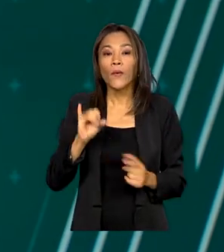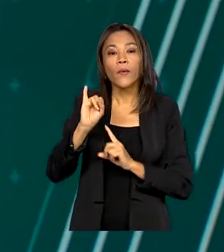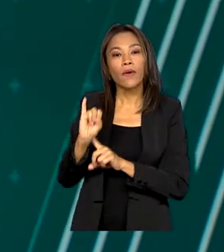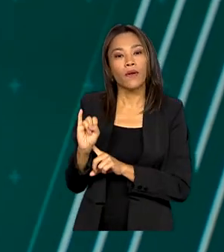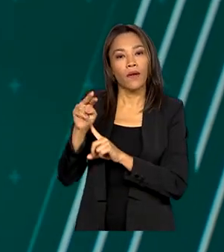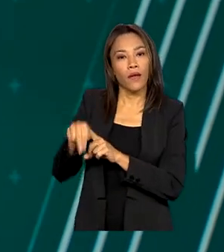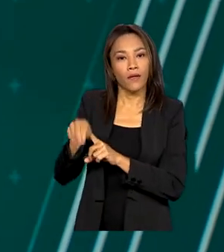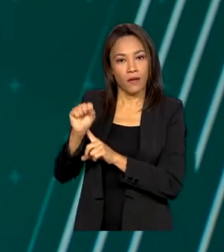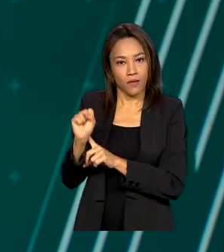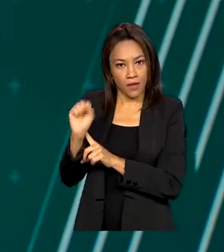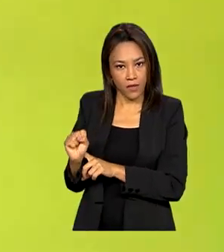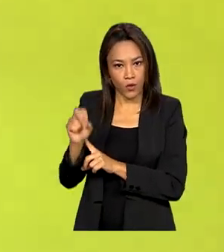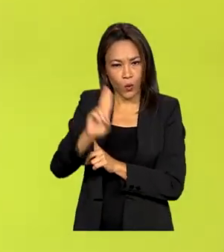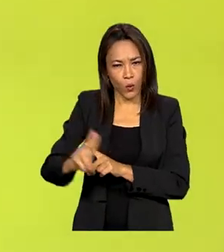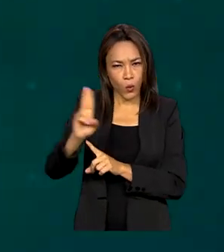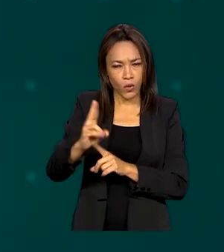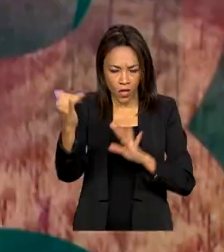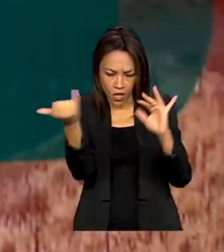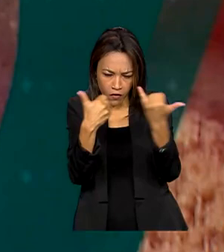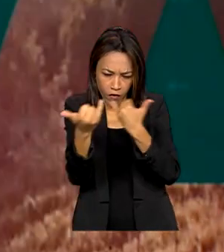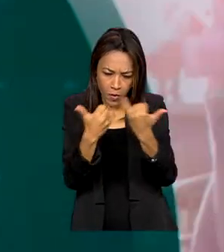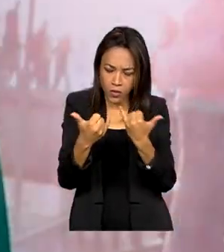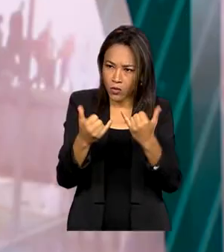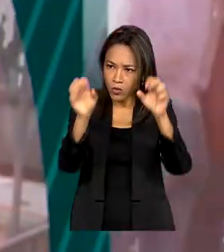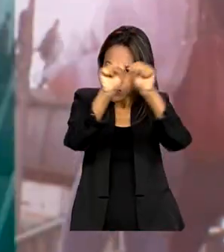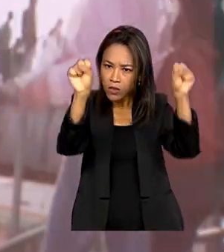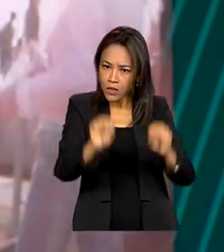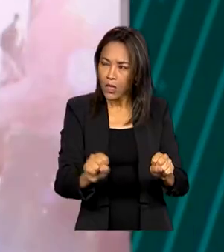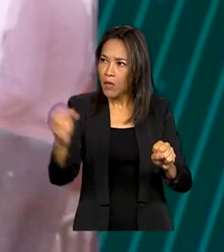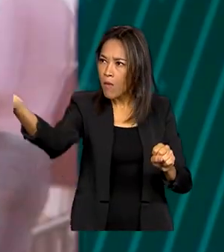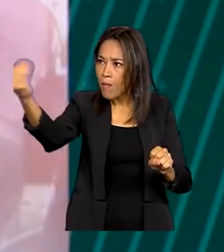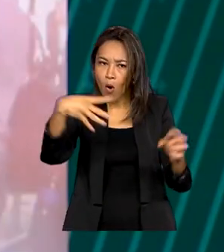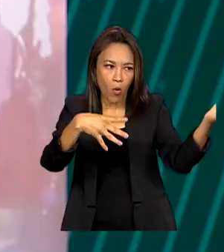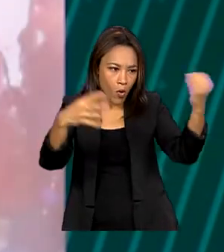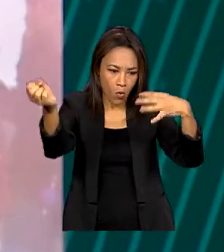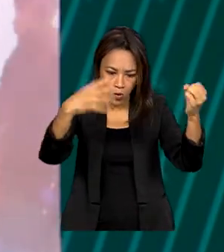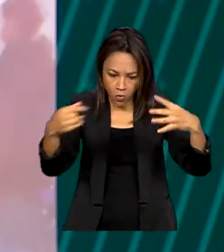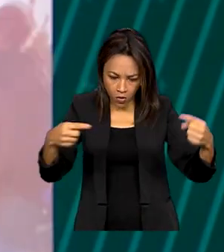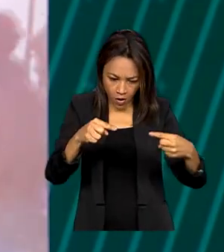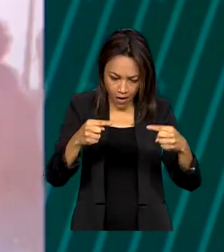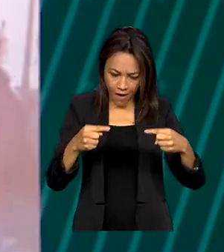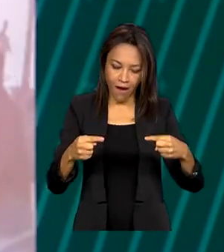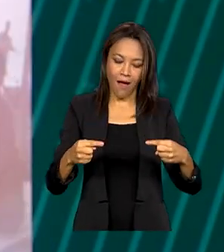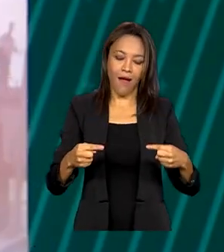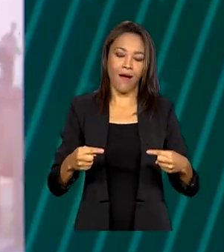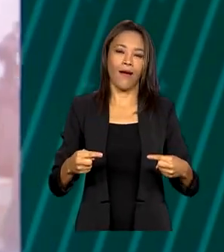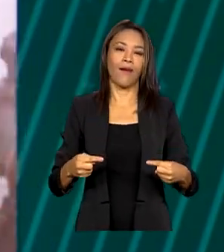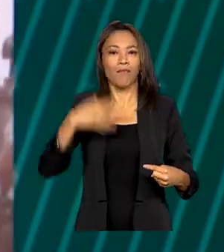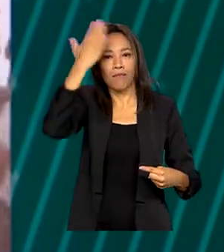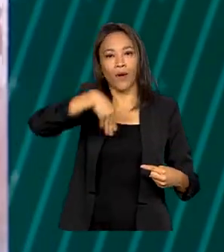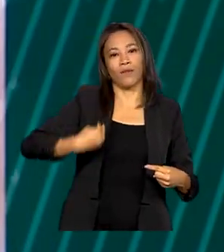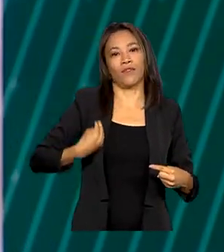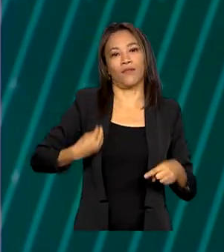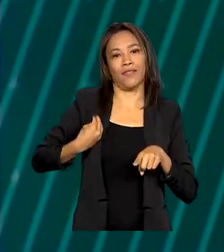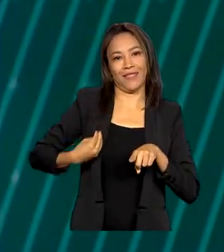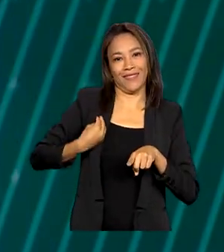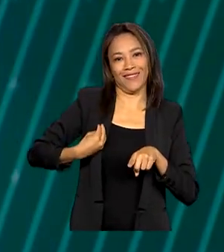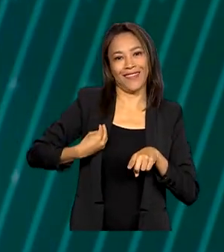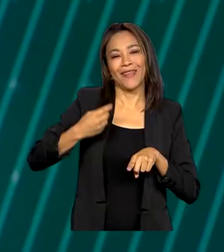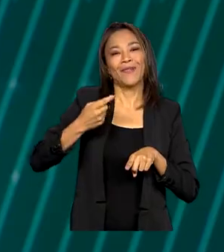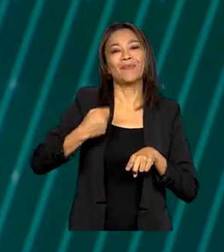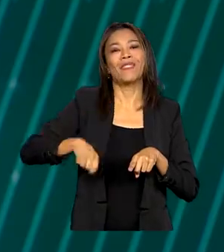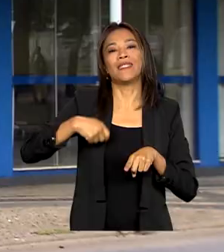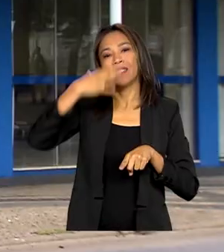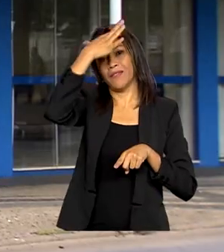utiliza o cruzamento de dados para comprovar a vida do segurado. Assim, a prova de vida não é mais